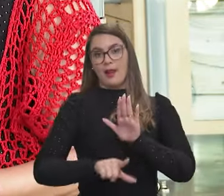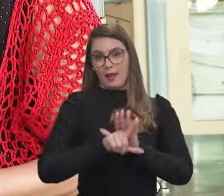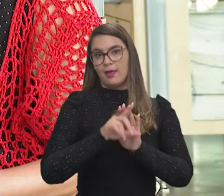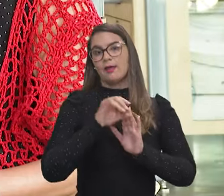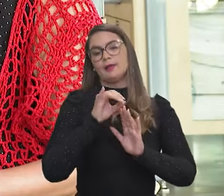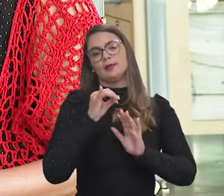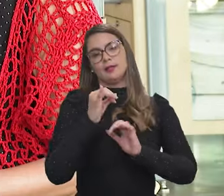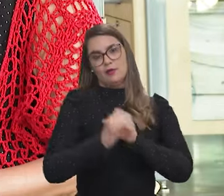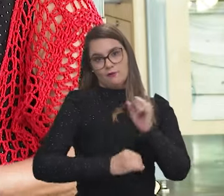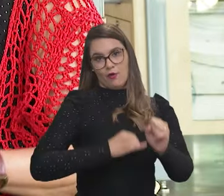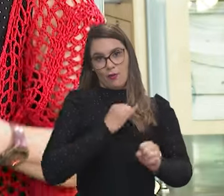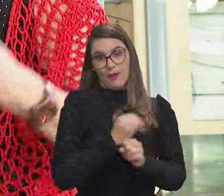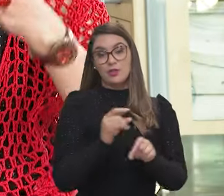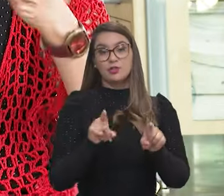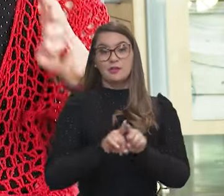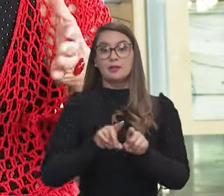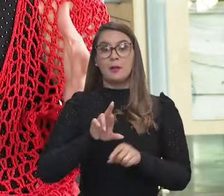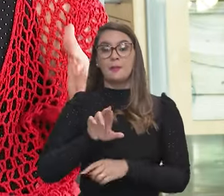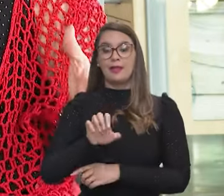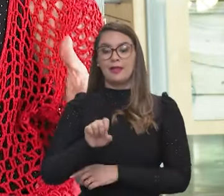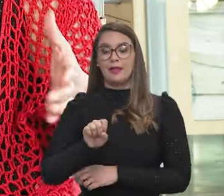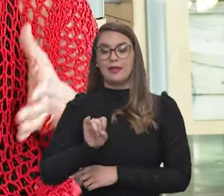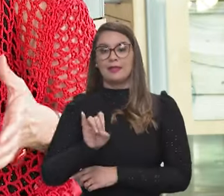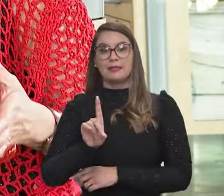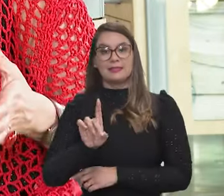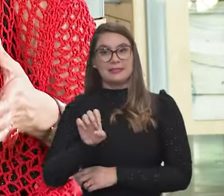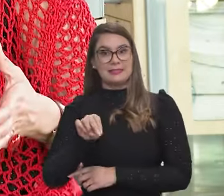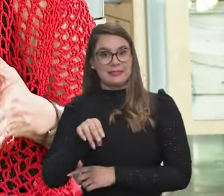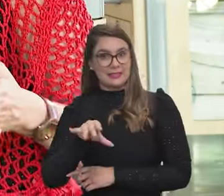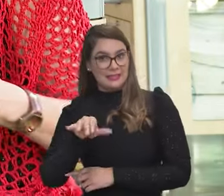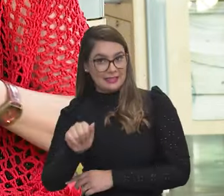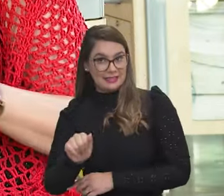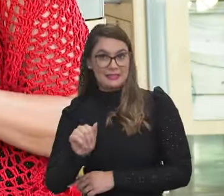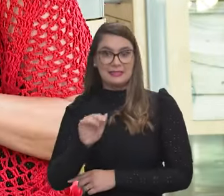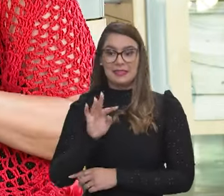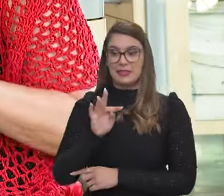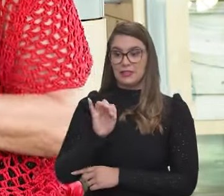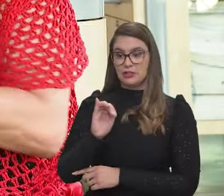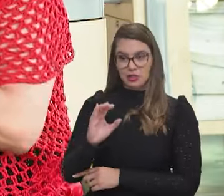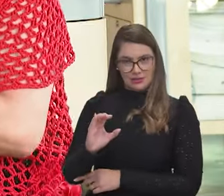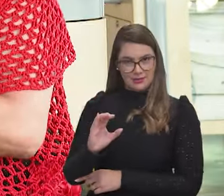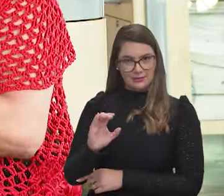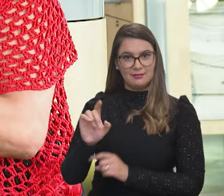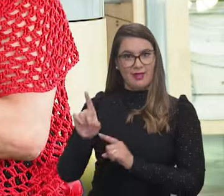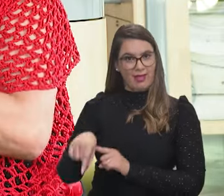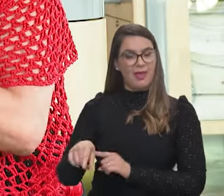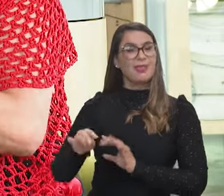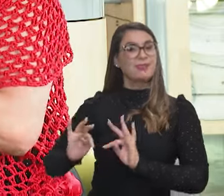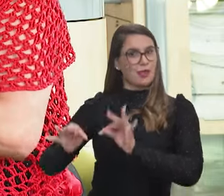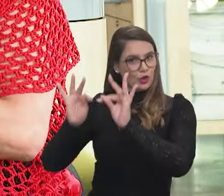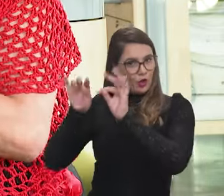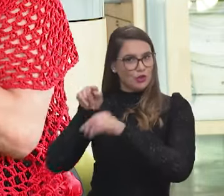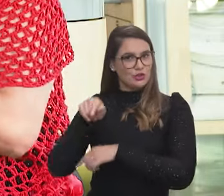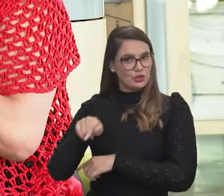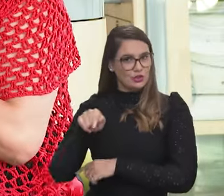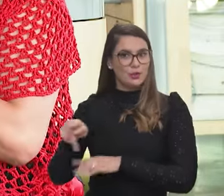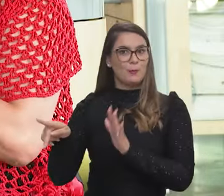de recursos da lei da informática, e também do Residência em TIC, que é Residência em Tecnologia